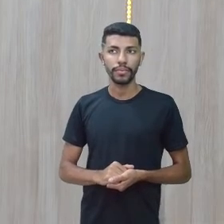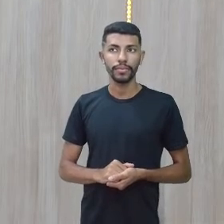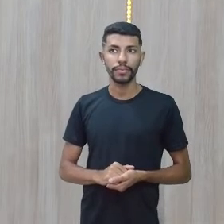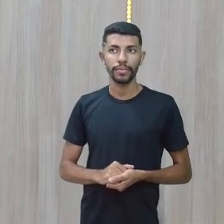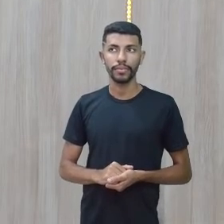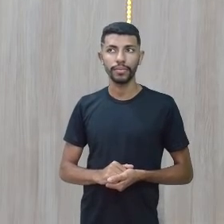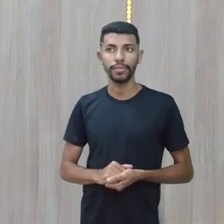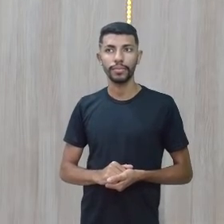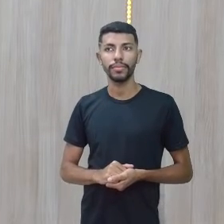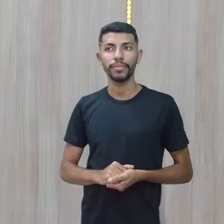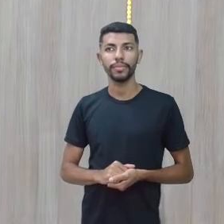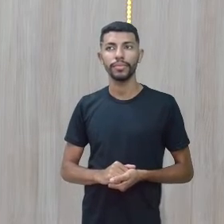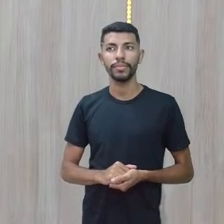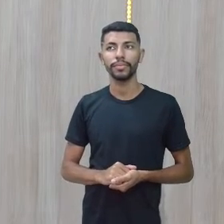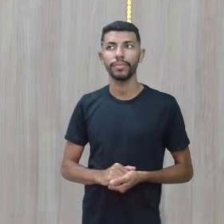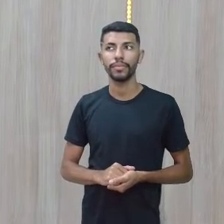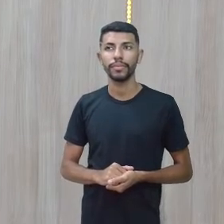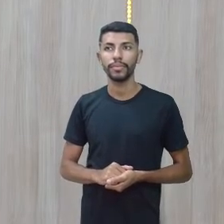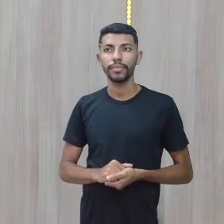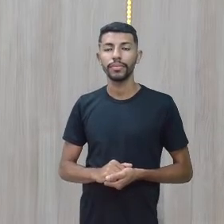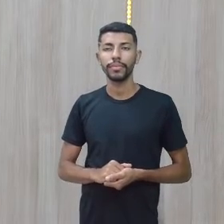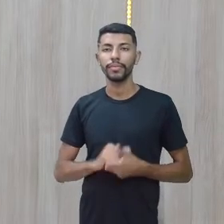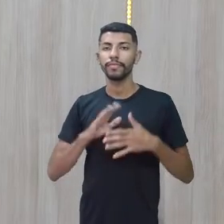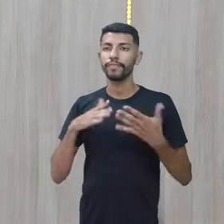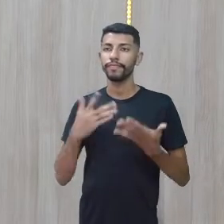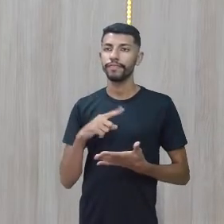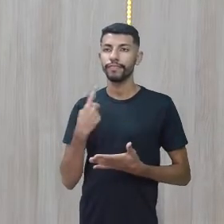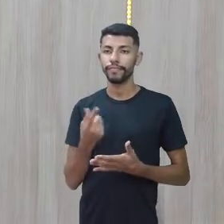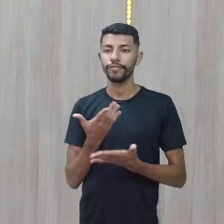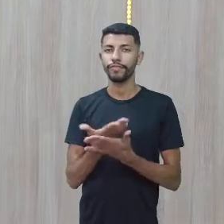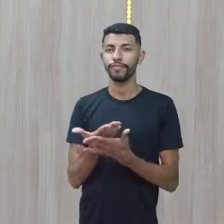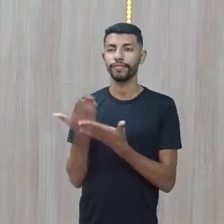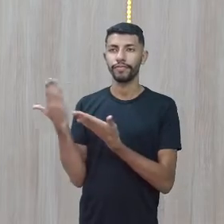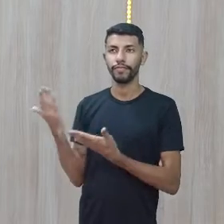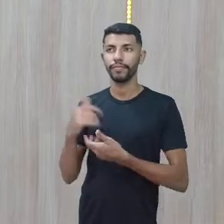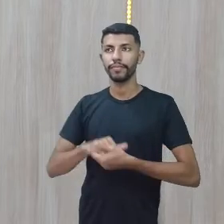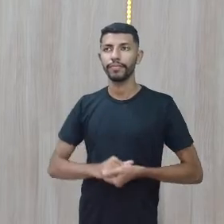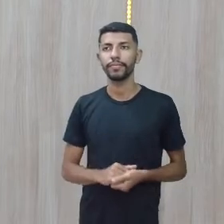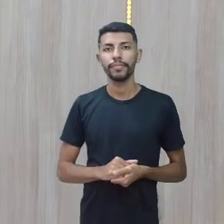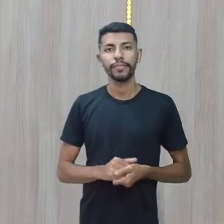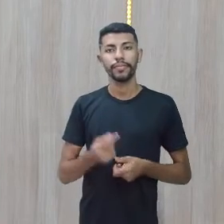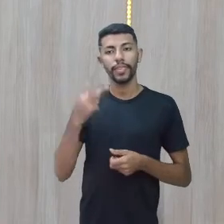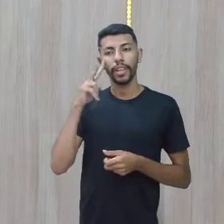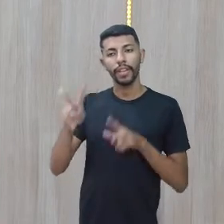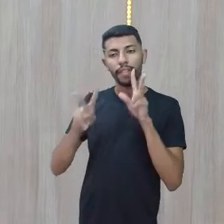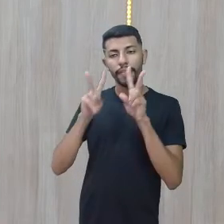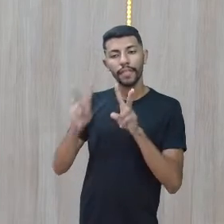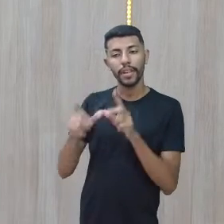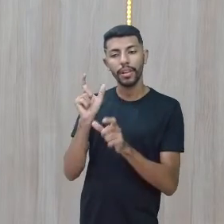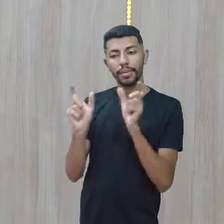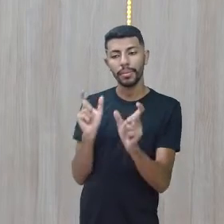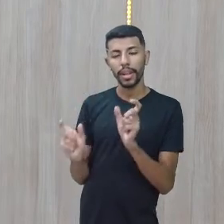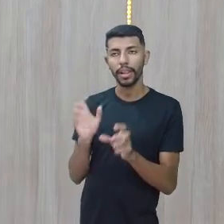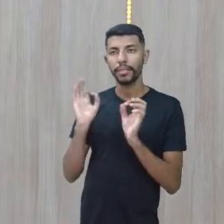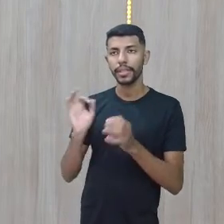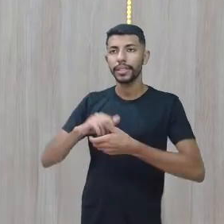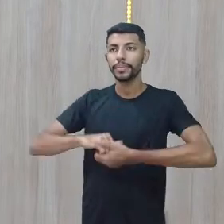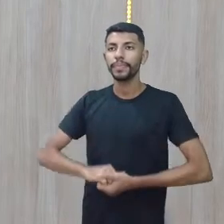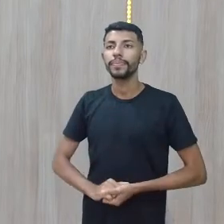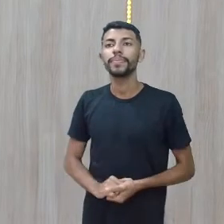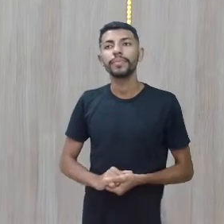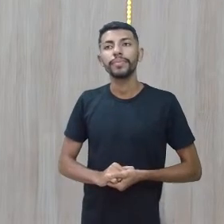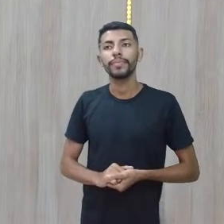Mother. Mother. aí a gente vai trabalhando assim, tá? Father, mother. Father, mother. Isso.